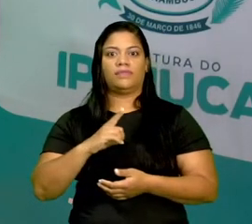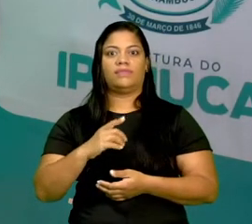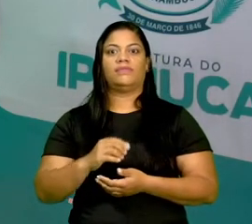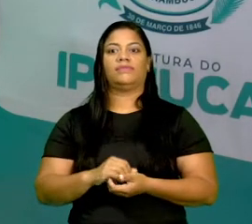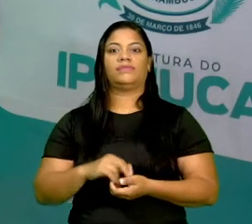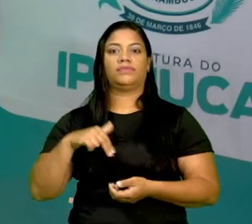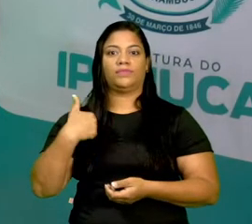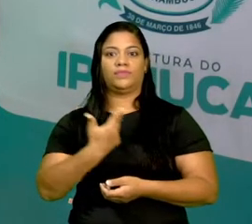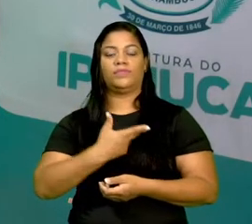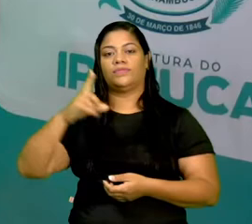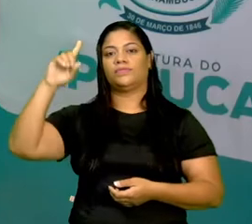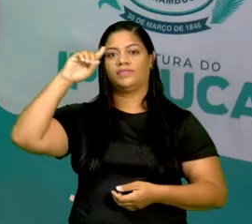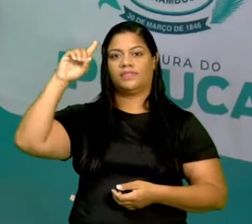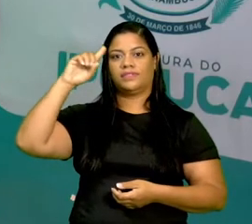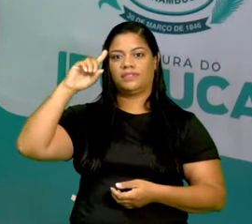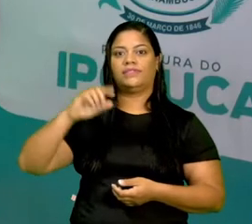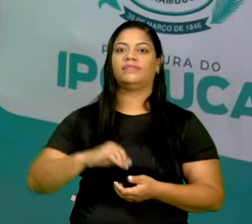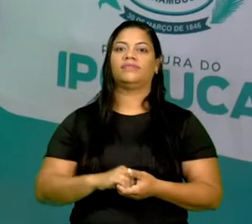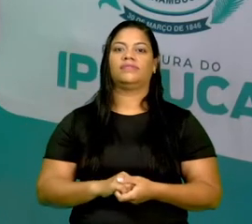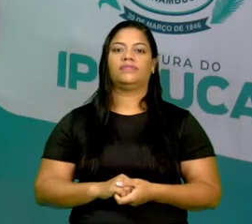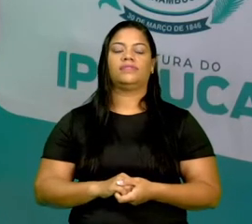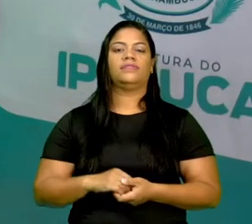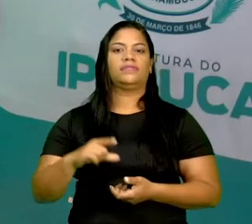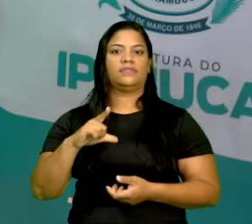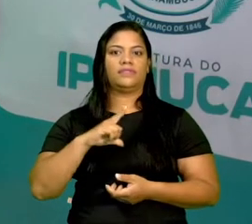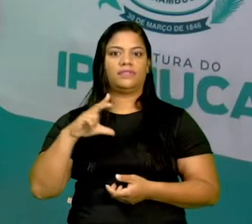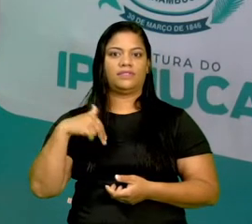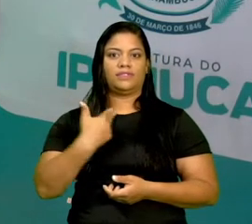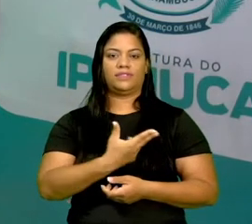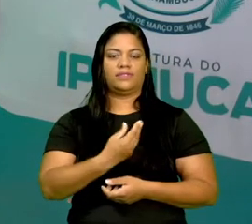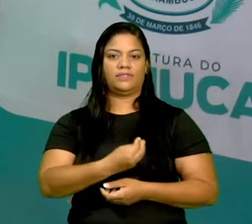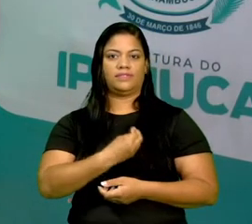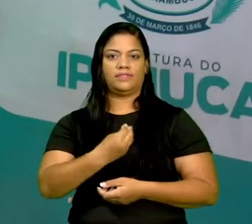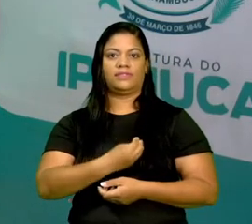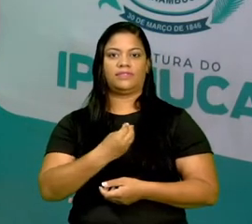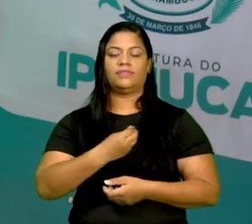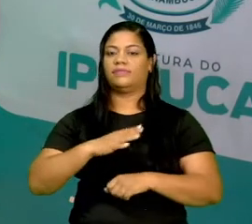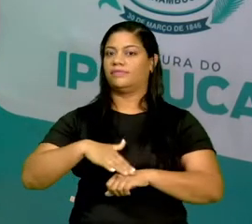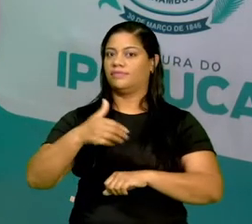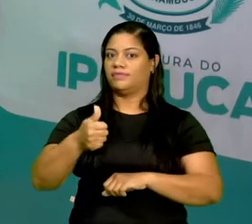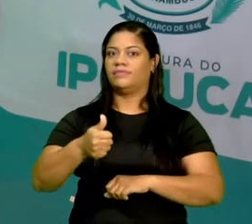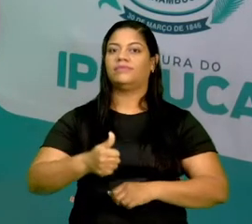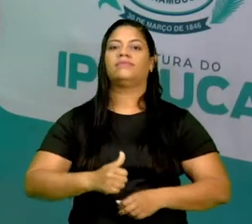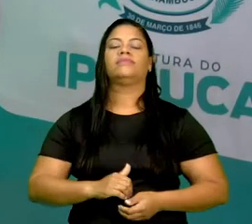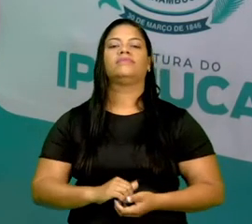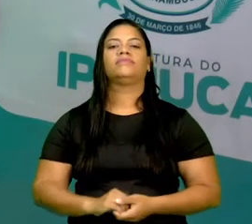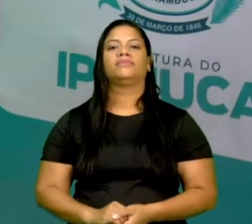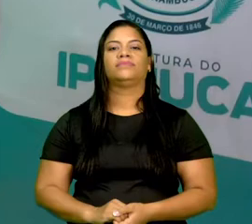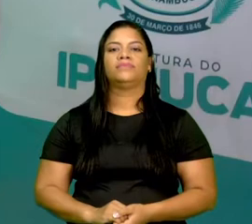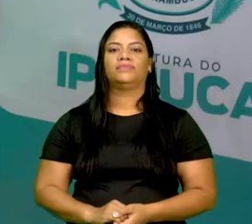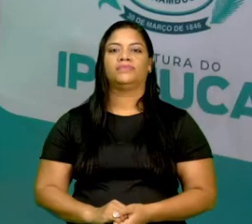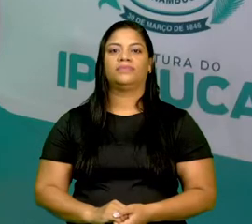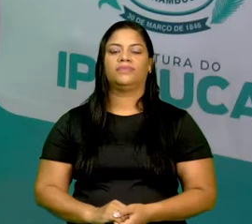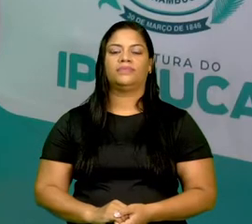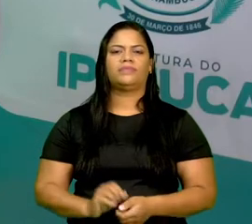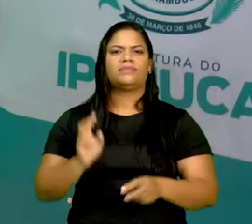no nosso dia a dia e para termos a nossa sobrevivência também. Então, vamos lá,